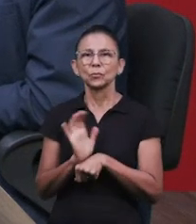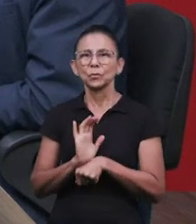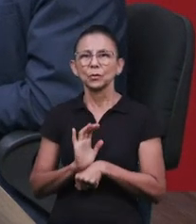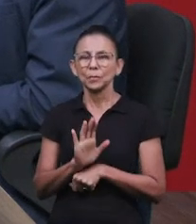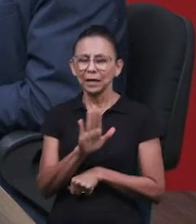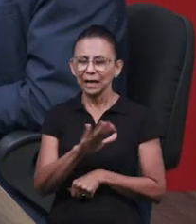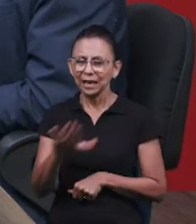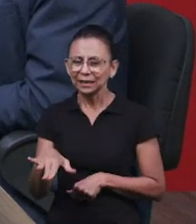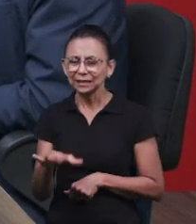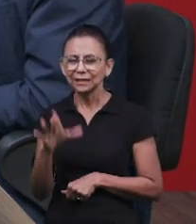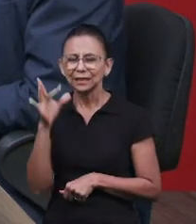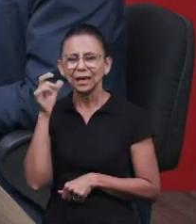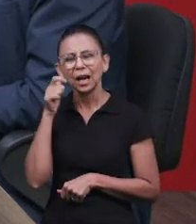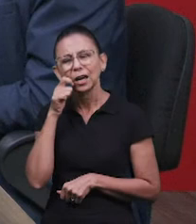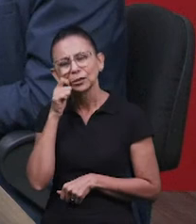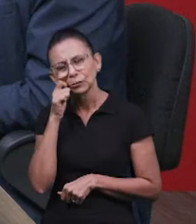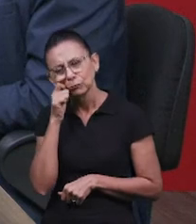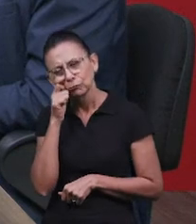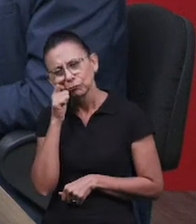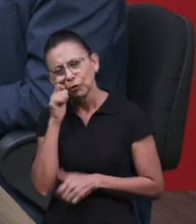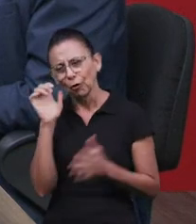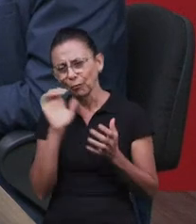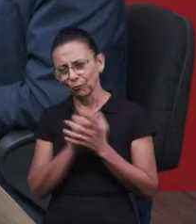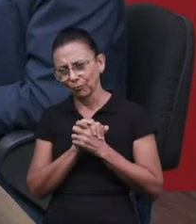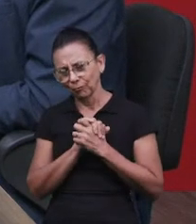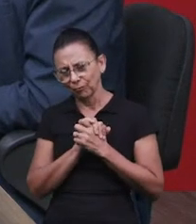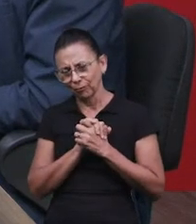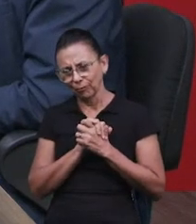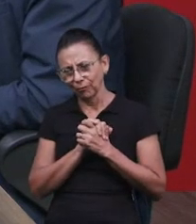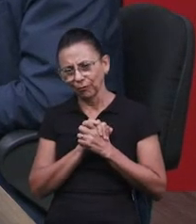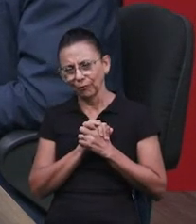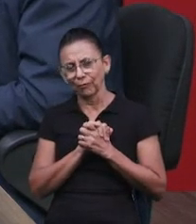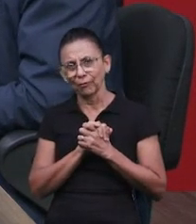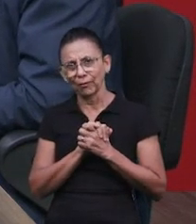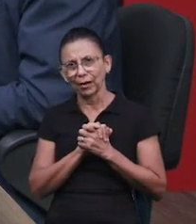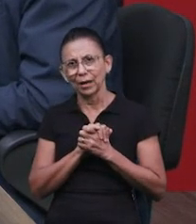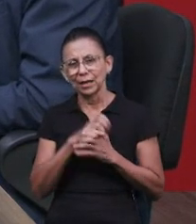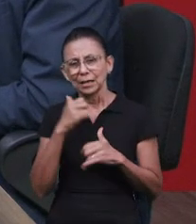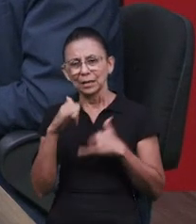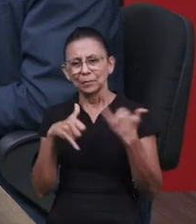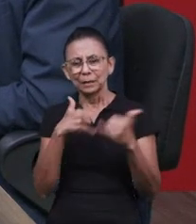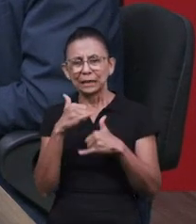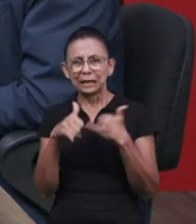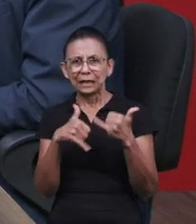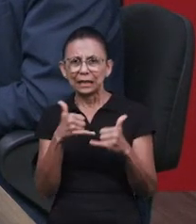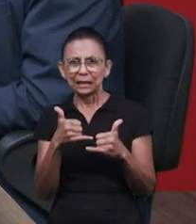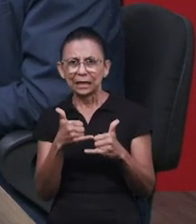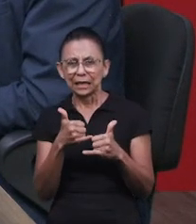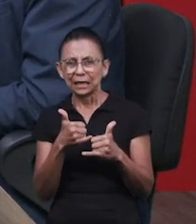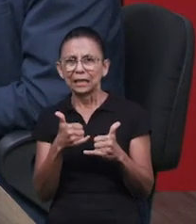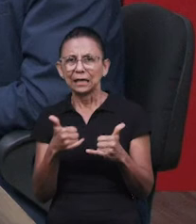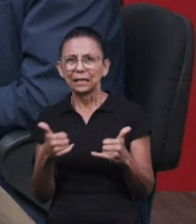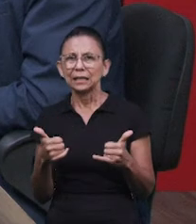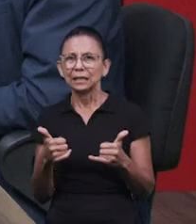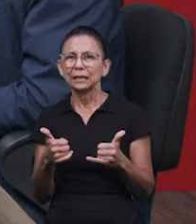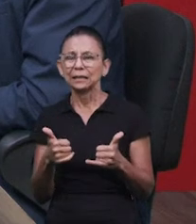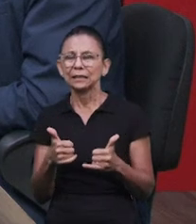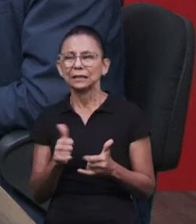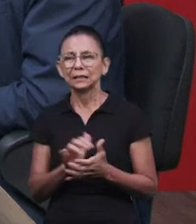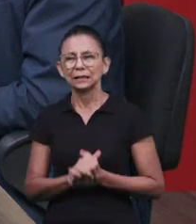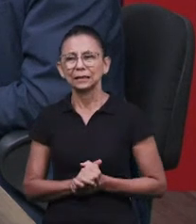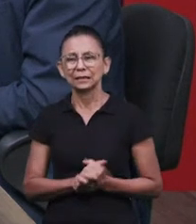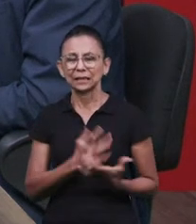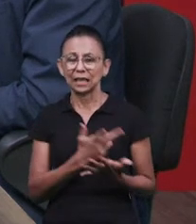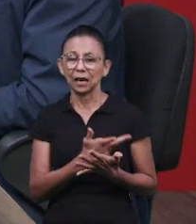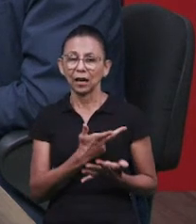É criança e tal, guloseimas e travessuras, né? O que que é isso na prática? Porque para quem olha de